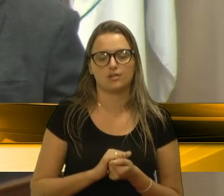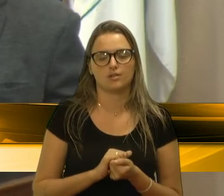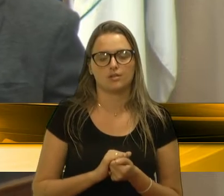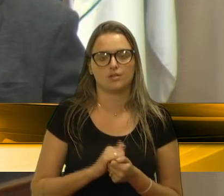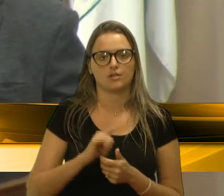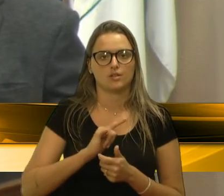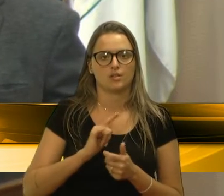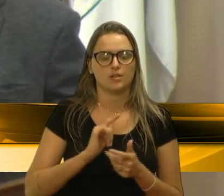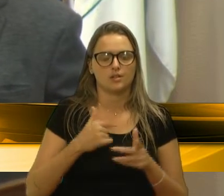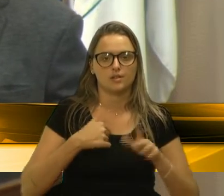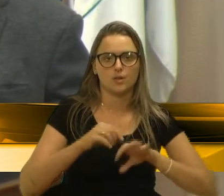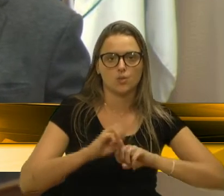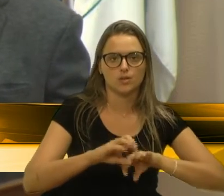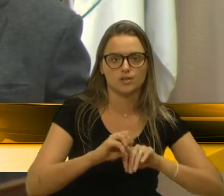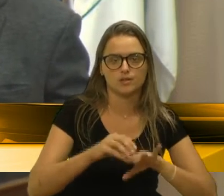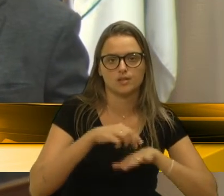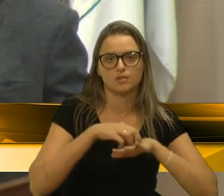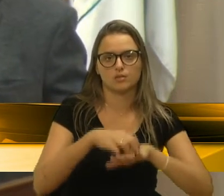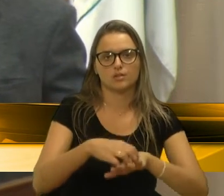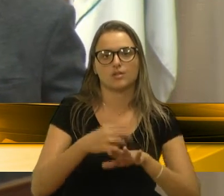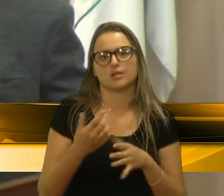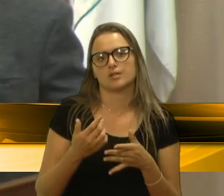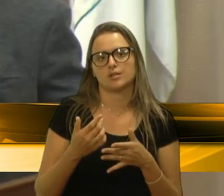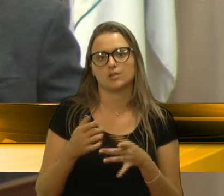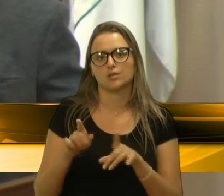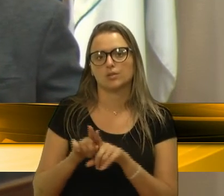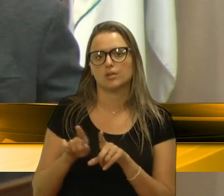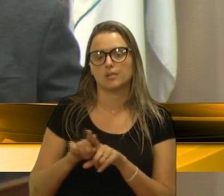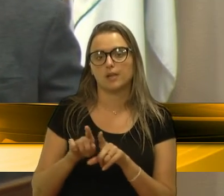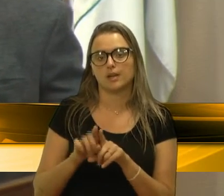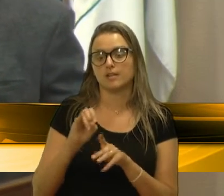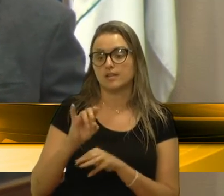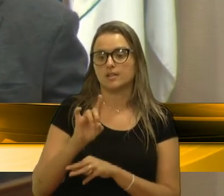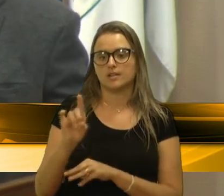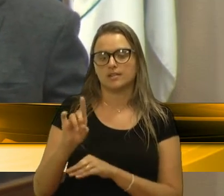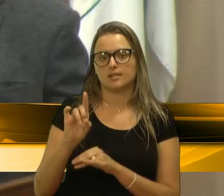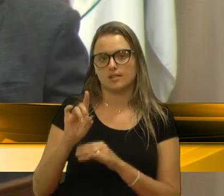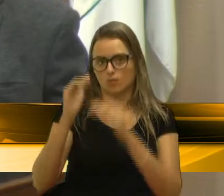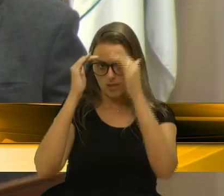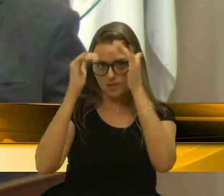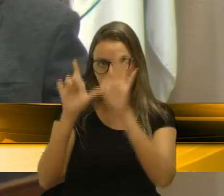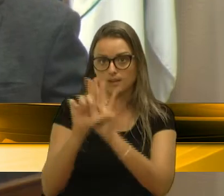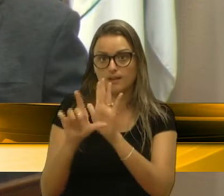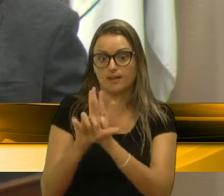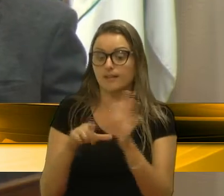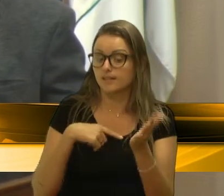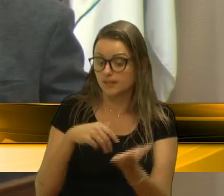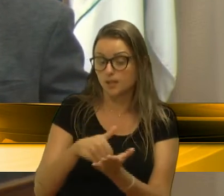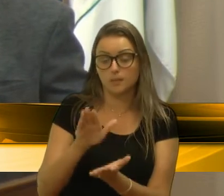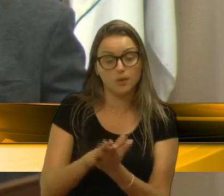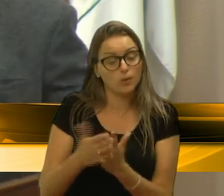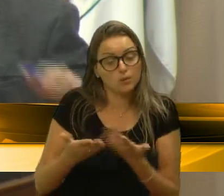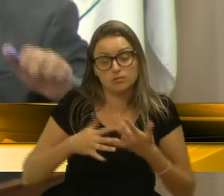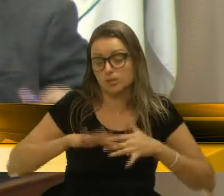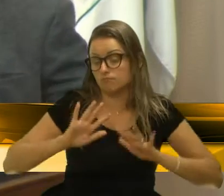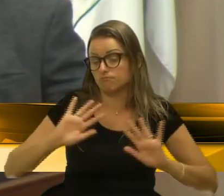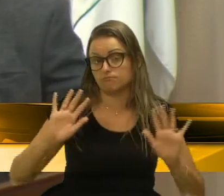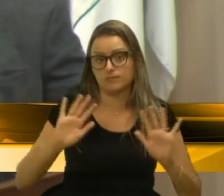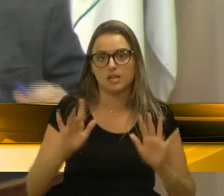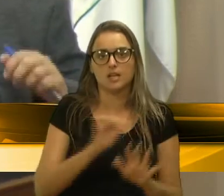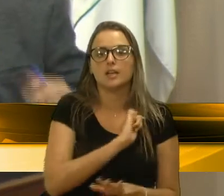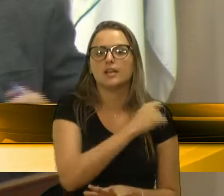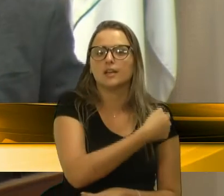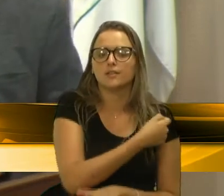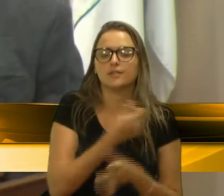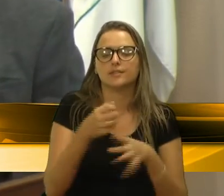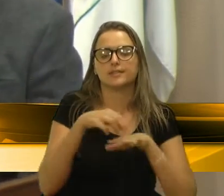que receber educação de trânsito, não tem que receber, se estiver infringindo a lei de trânsito, tem que receber multa. É punição. E a fiscalização de